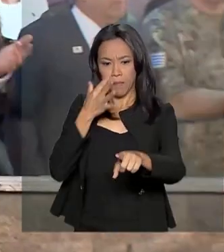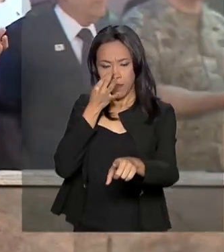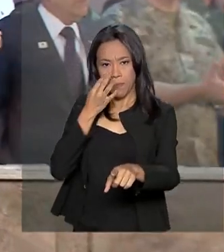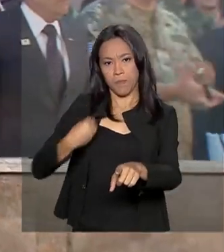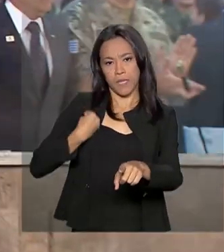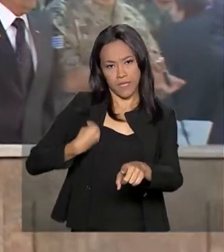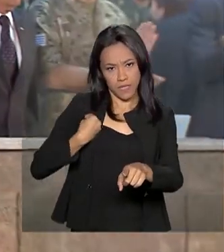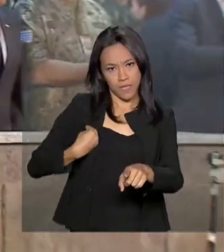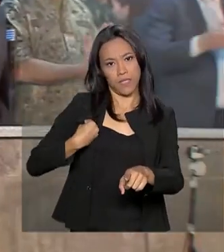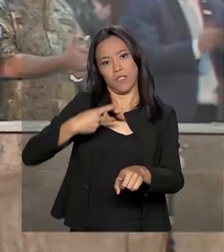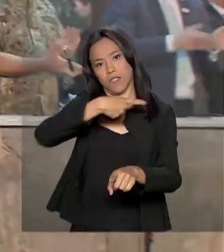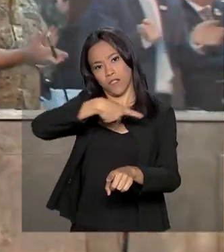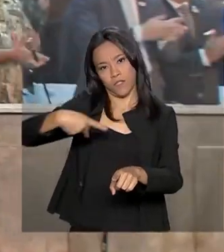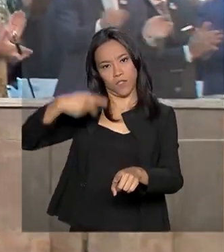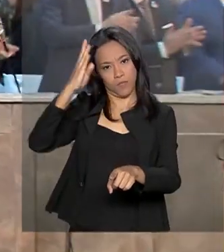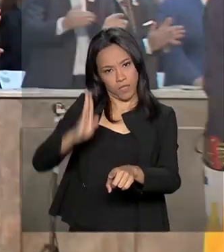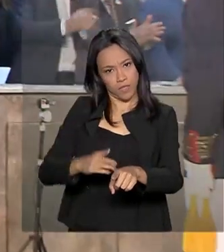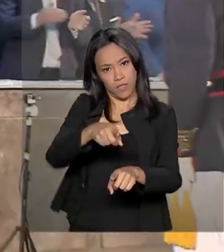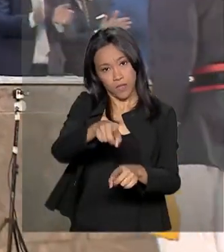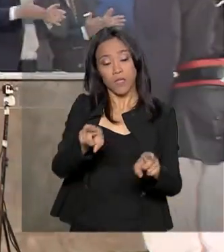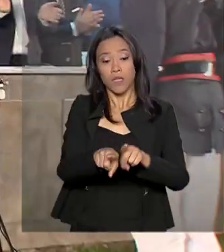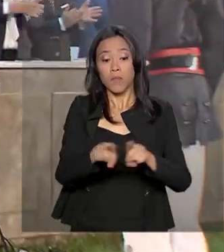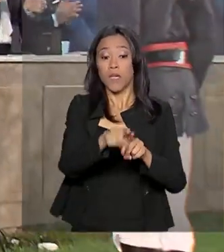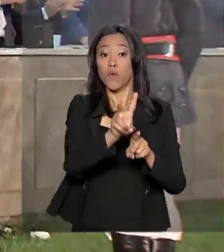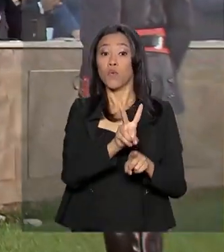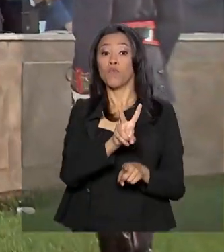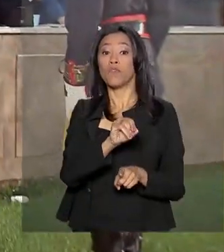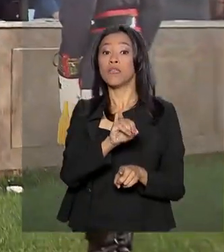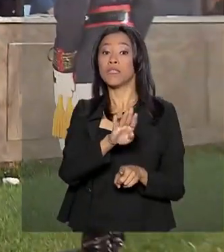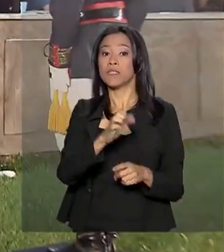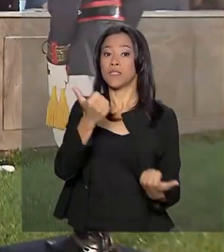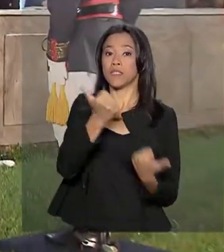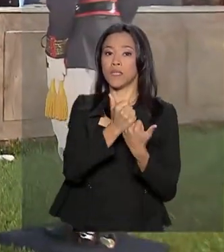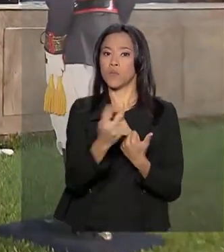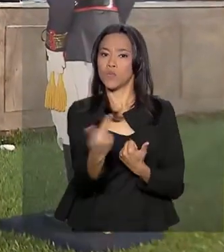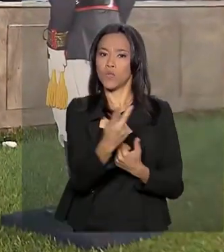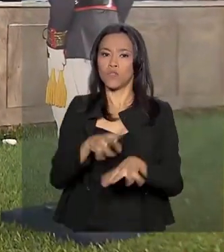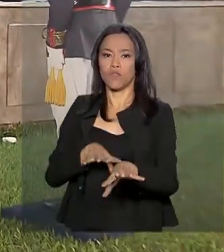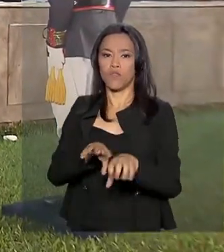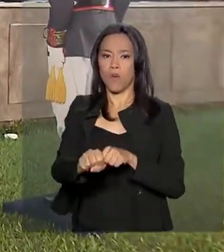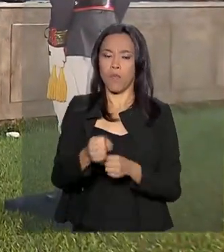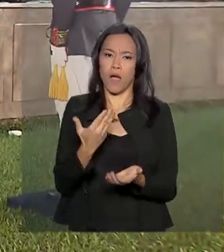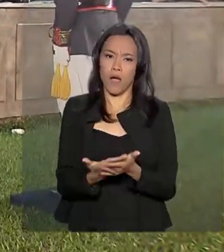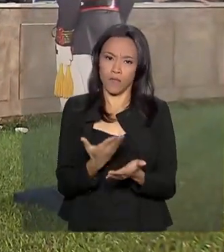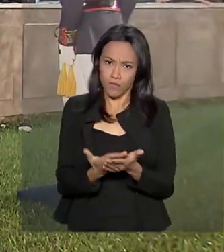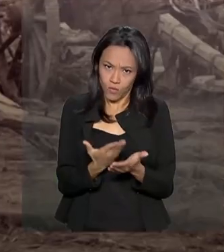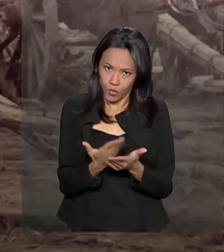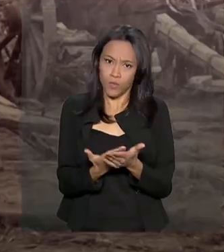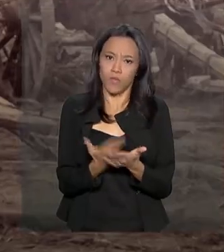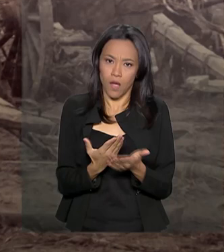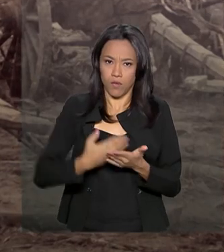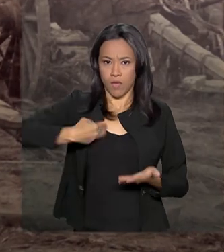vice-presidente da República, ambos formados pela Academia Militar das Agulhas Negras, no curso de artilharia.